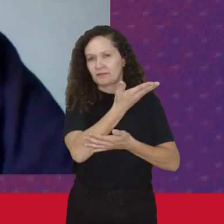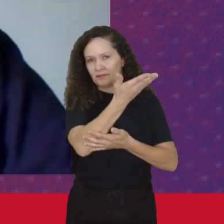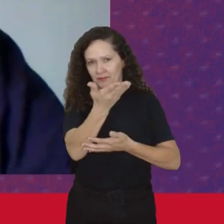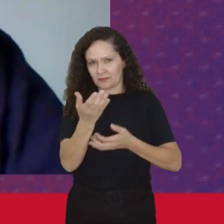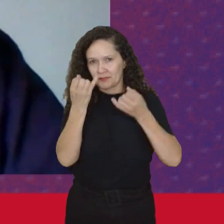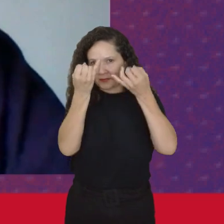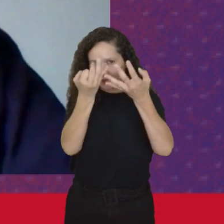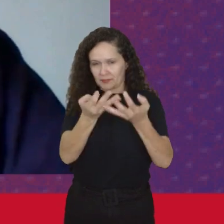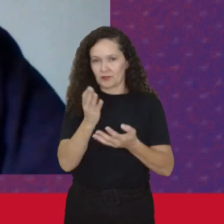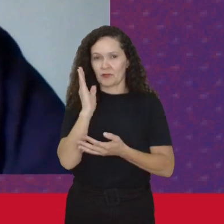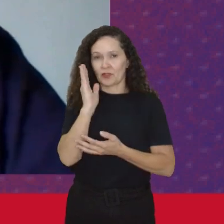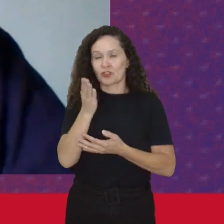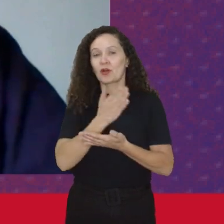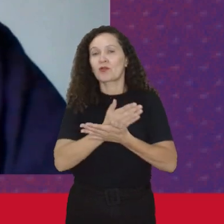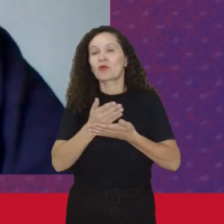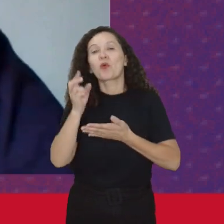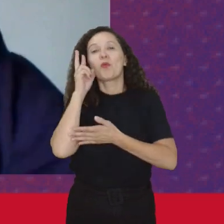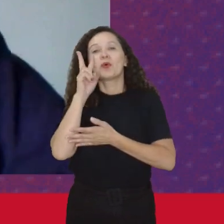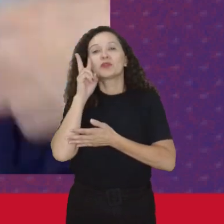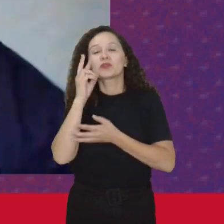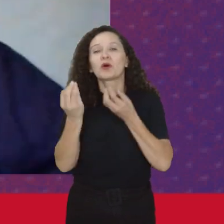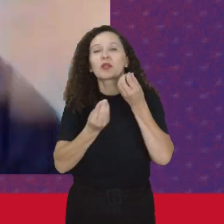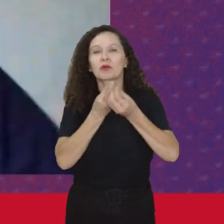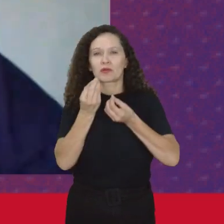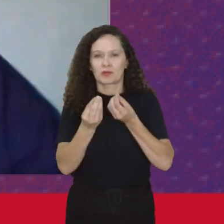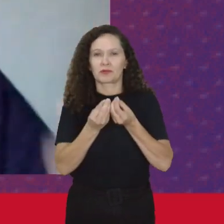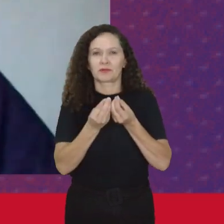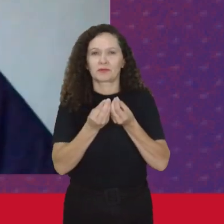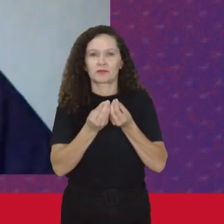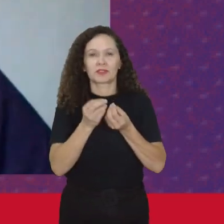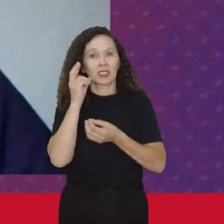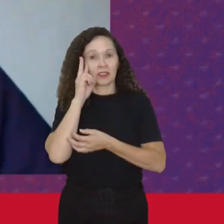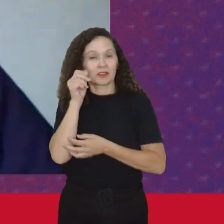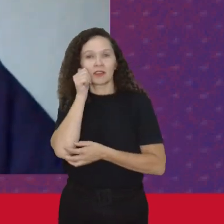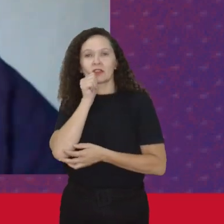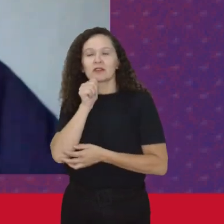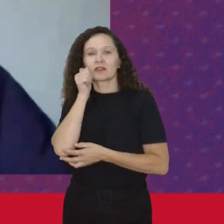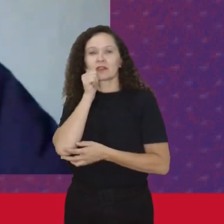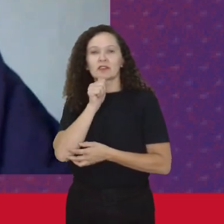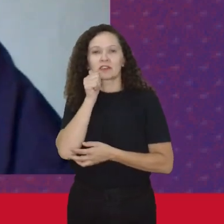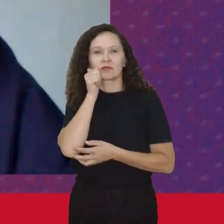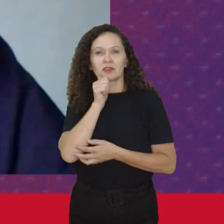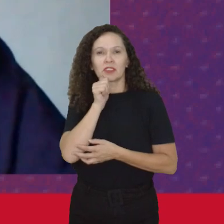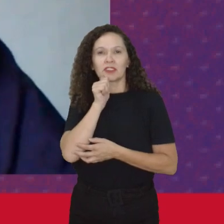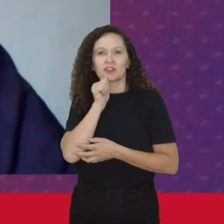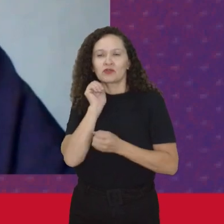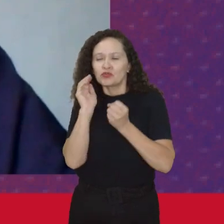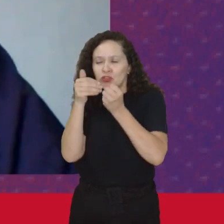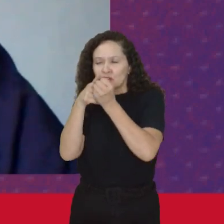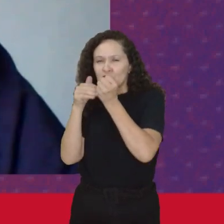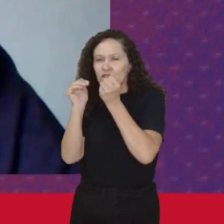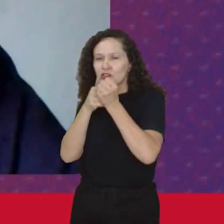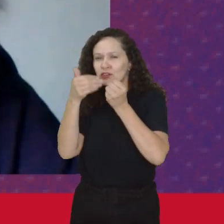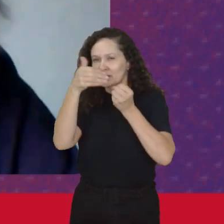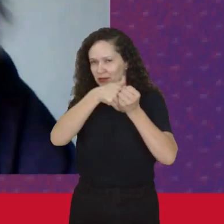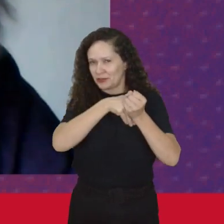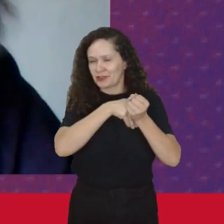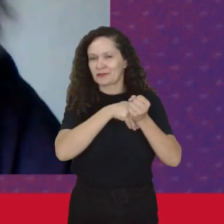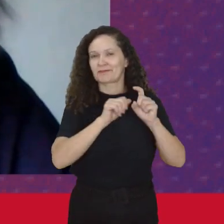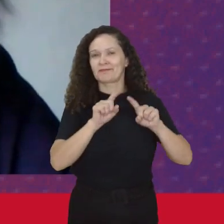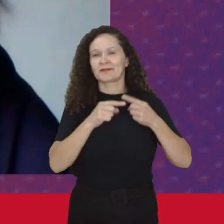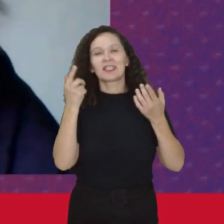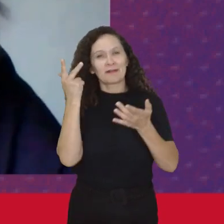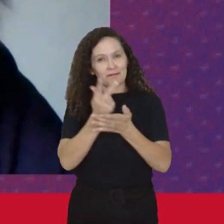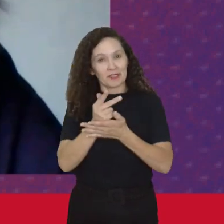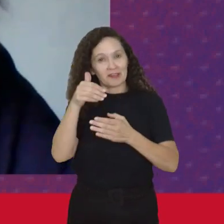Sobre Como a história Primeiro A história das mulheres Foi muito ocultada Mas mesmo assim